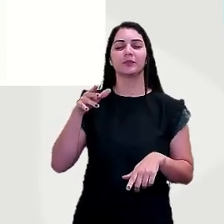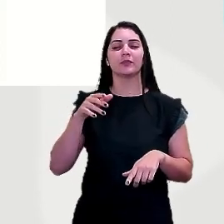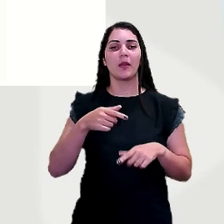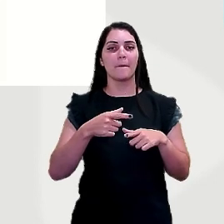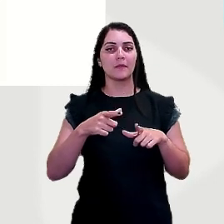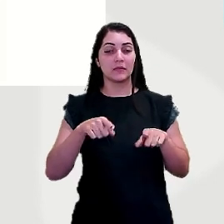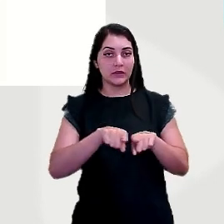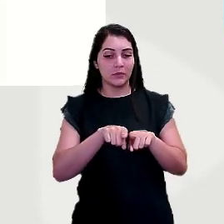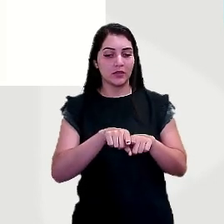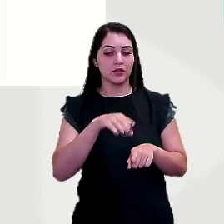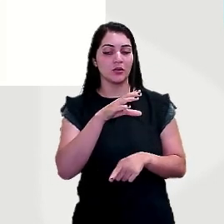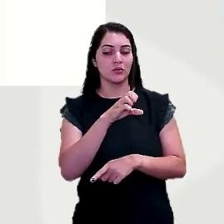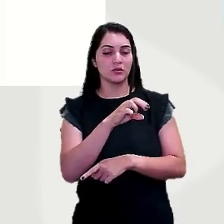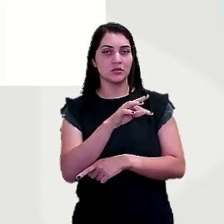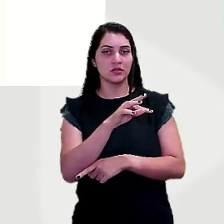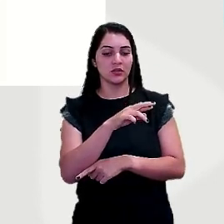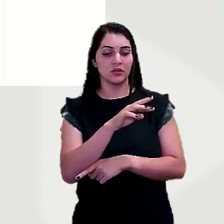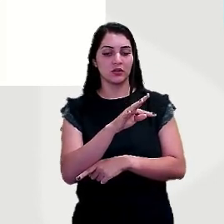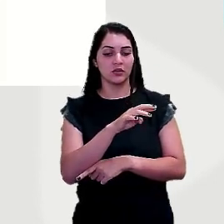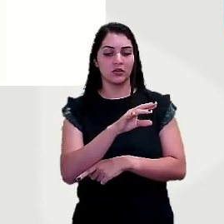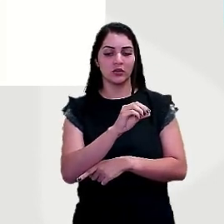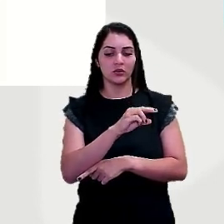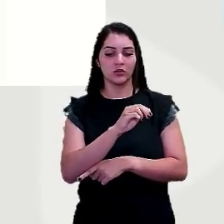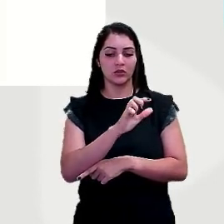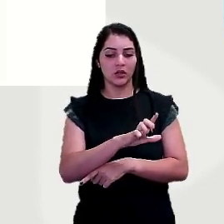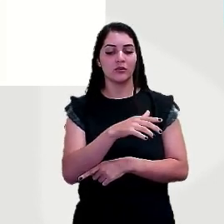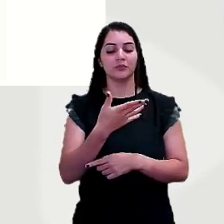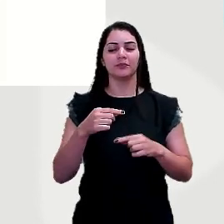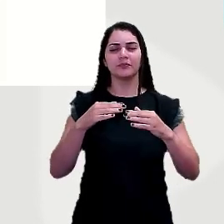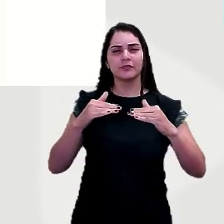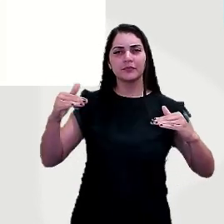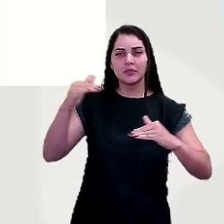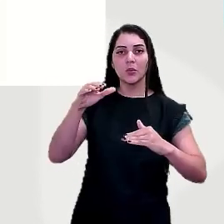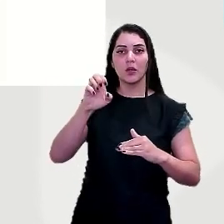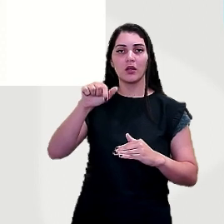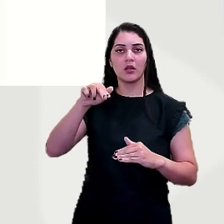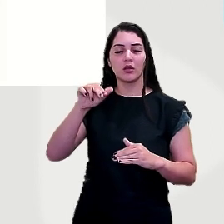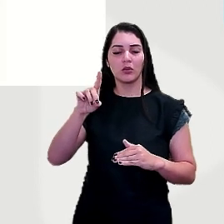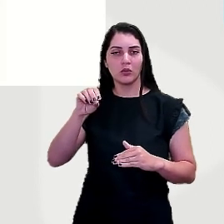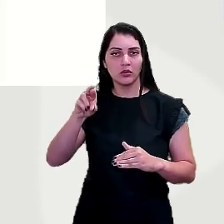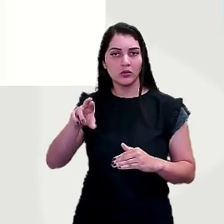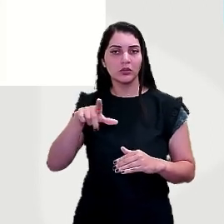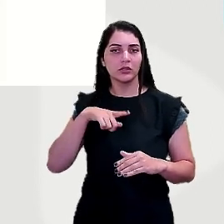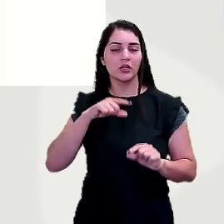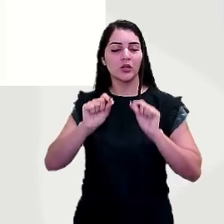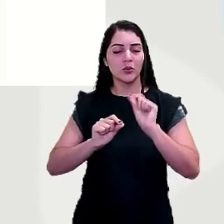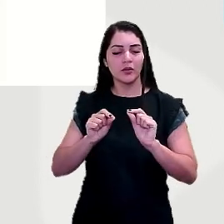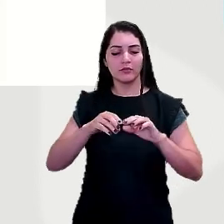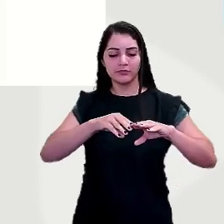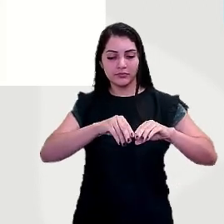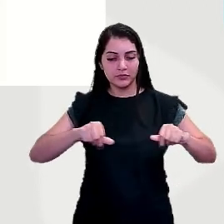no hemisfério setentrional, que o hemisfério norte, acima do Equador, e com uma pequena porção de terras no hemisfério austral,